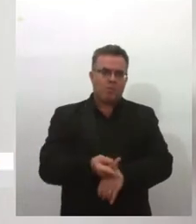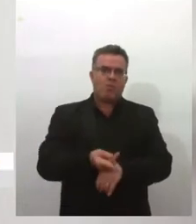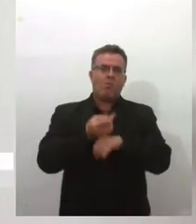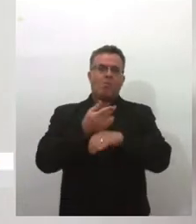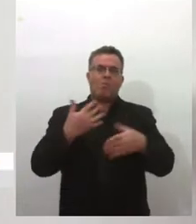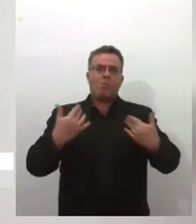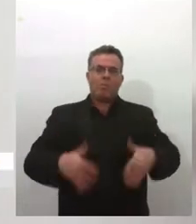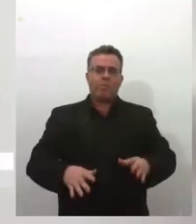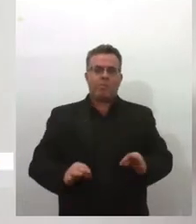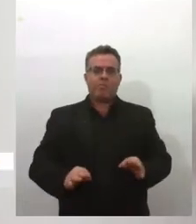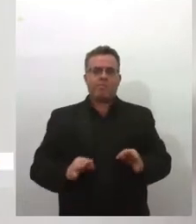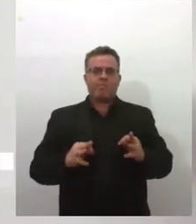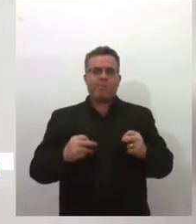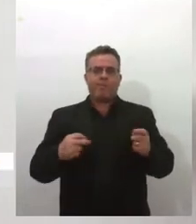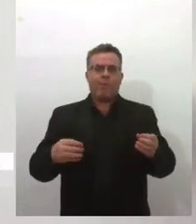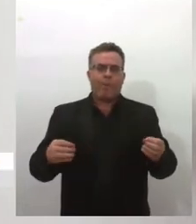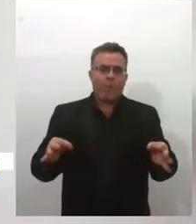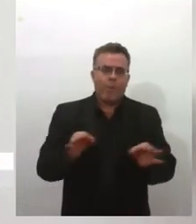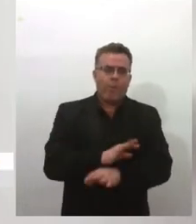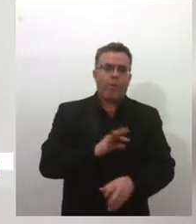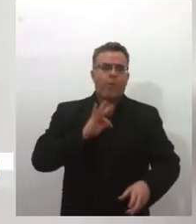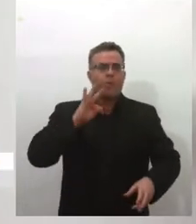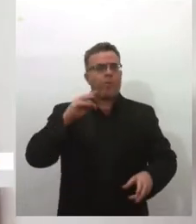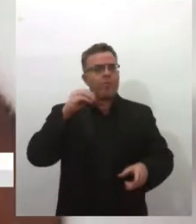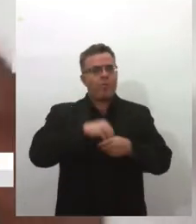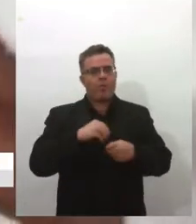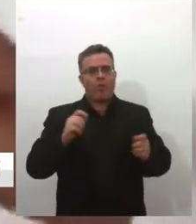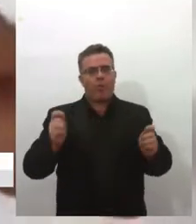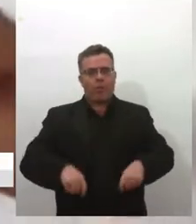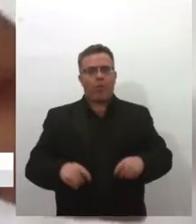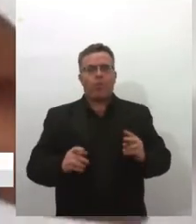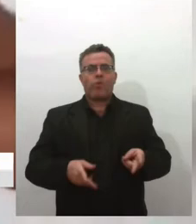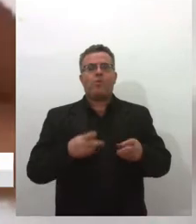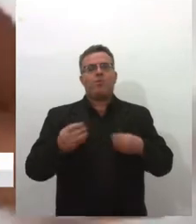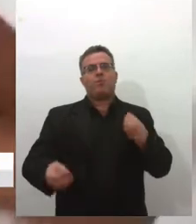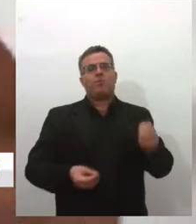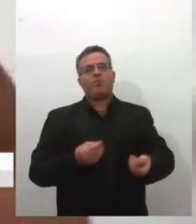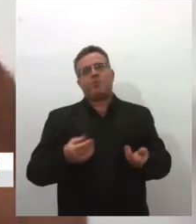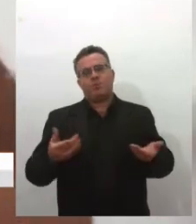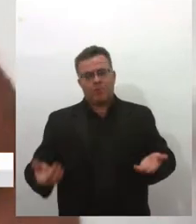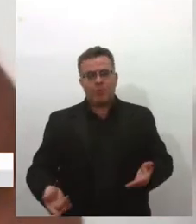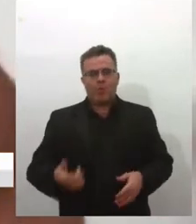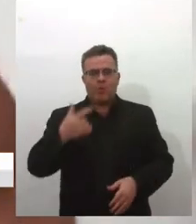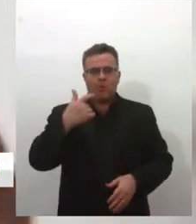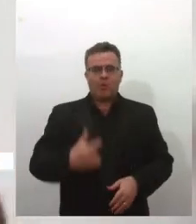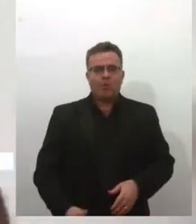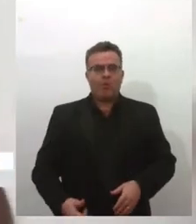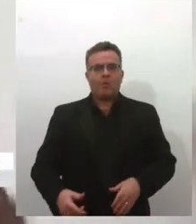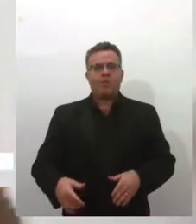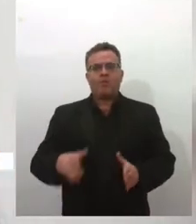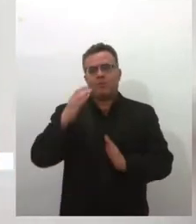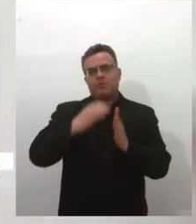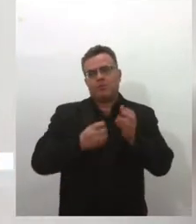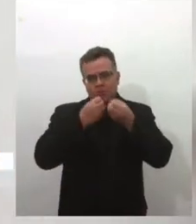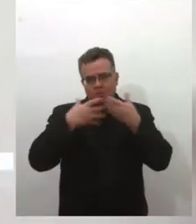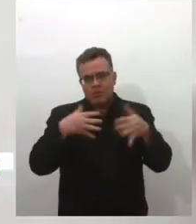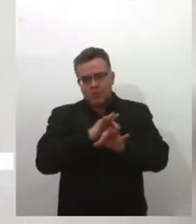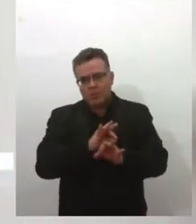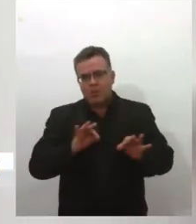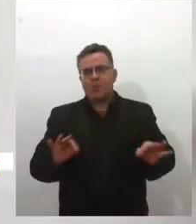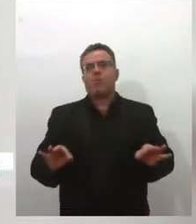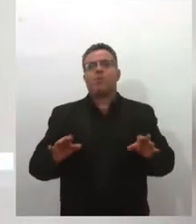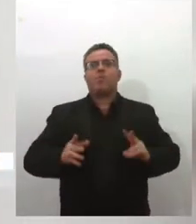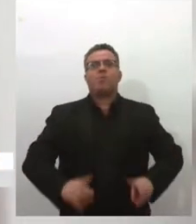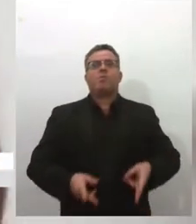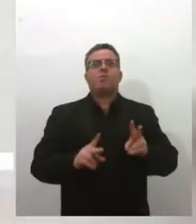isso tudo dentro da Universidade Federal de Sergipe, eu sei que falo isso, meu currículo, ele ficou muito bom, porque quando eu vou, eu